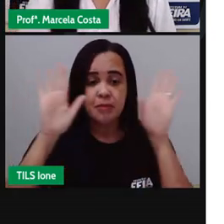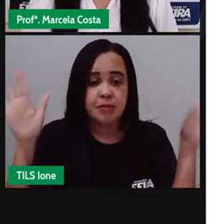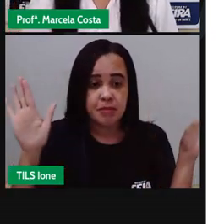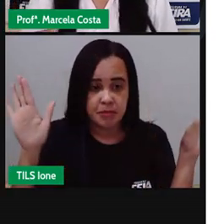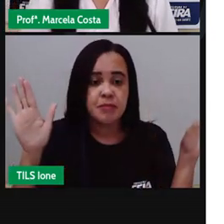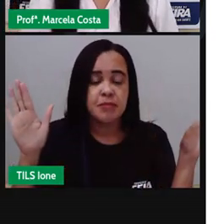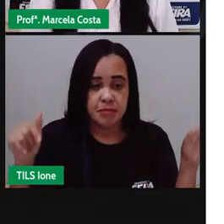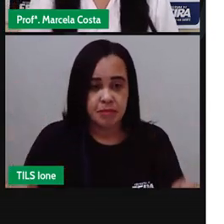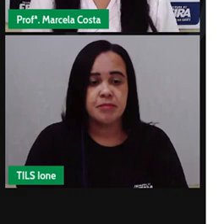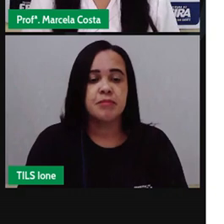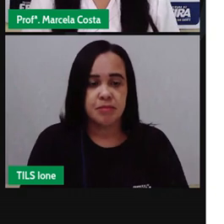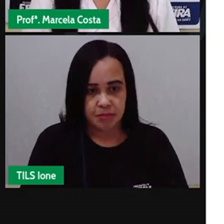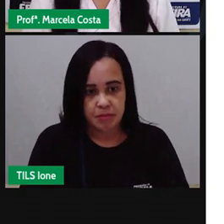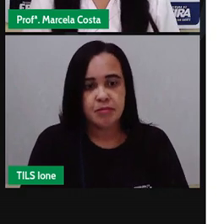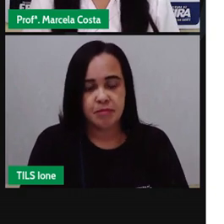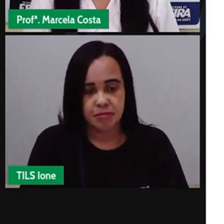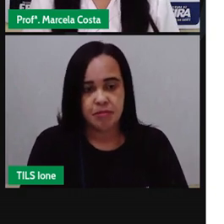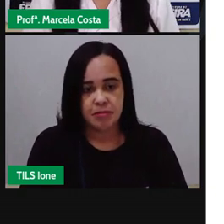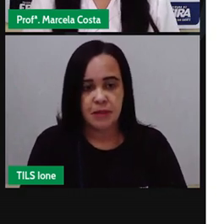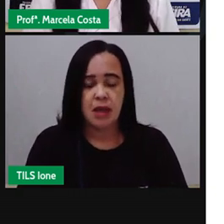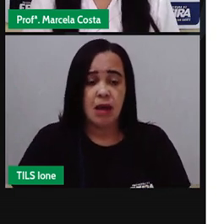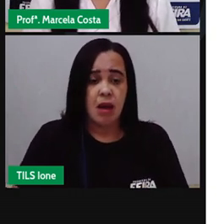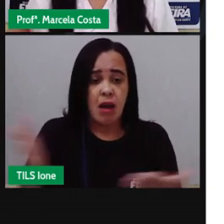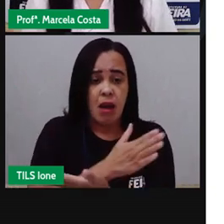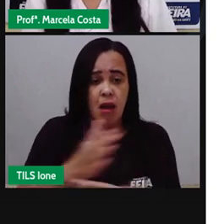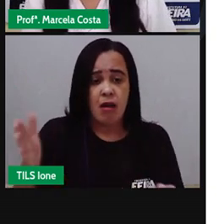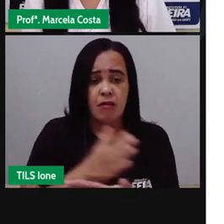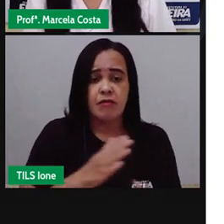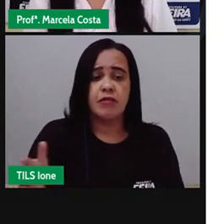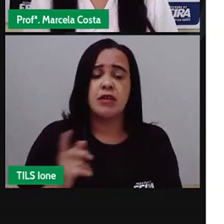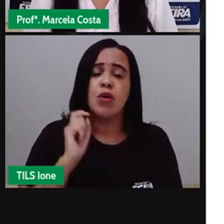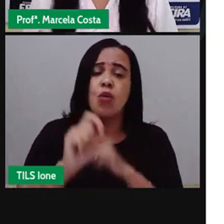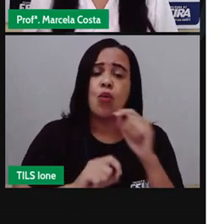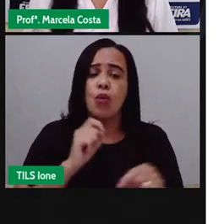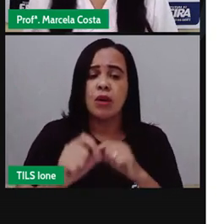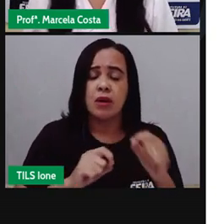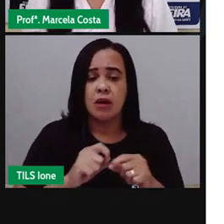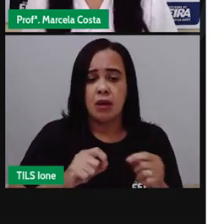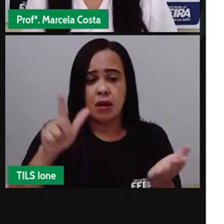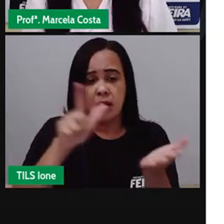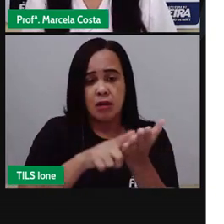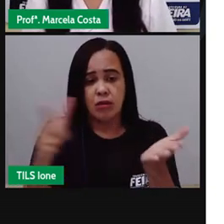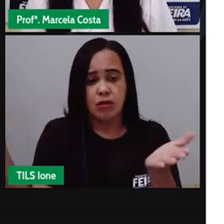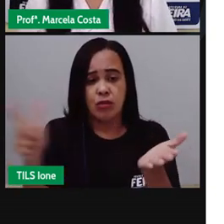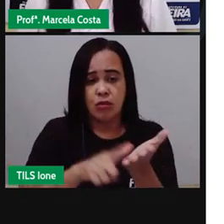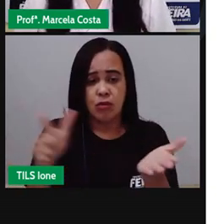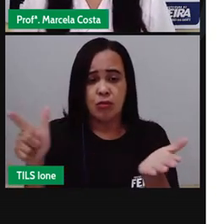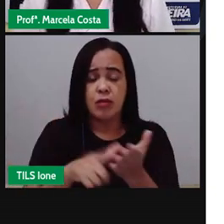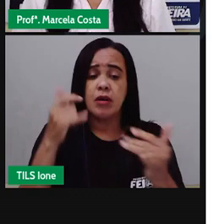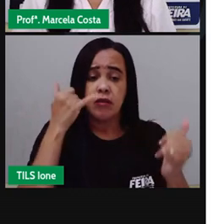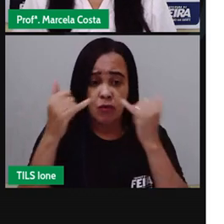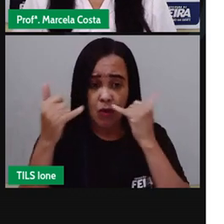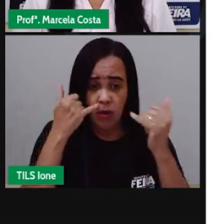encontra às vezes a gente vai encontrar essas informações em jornais em revistas